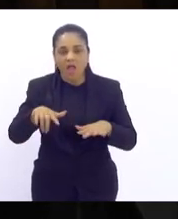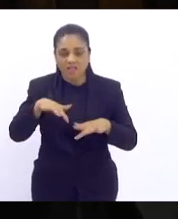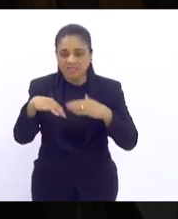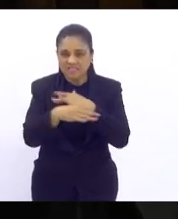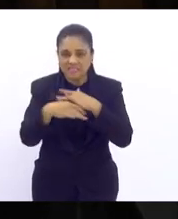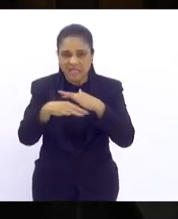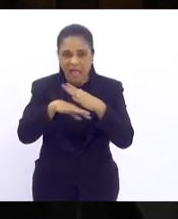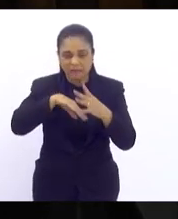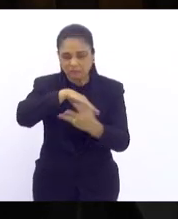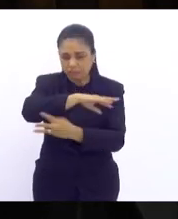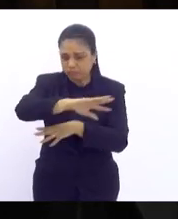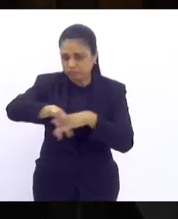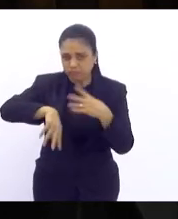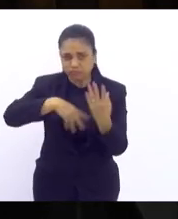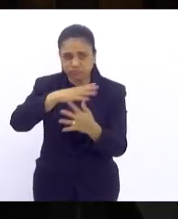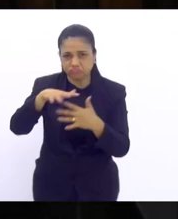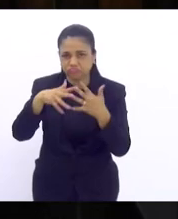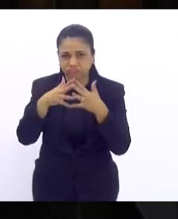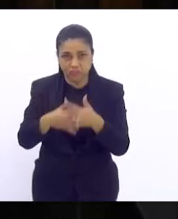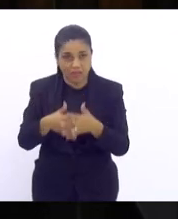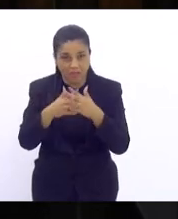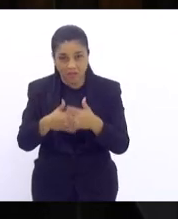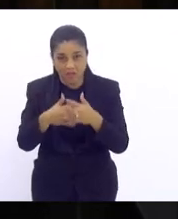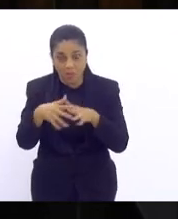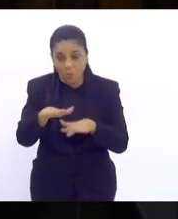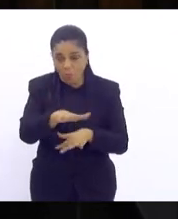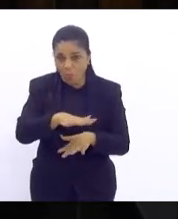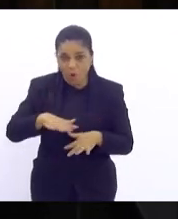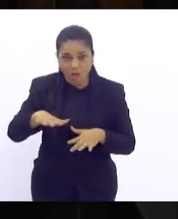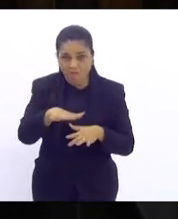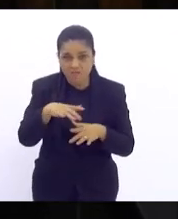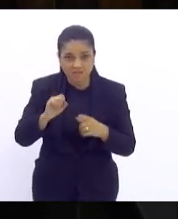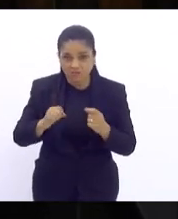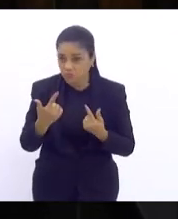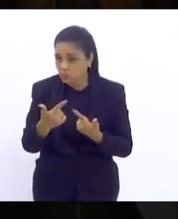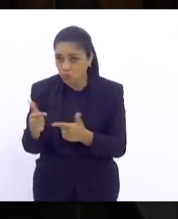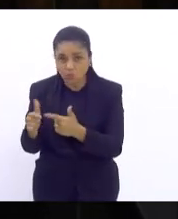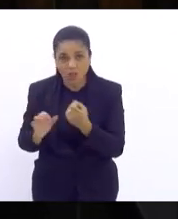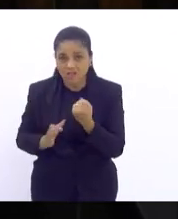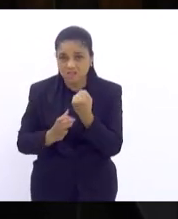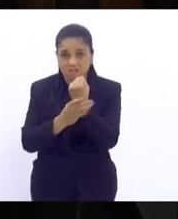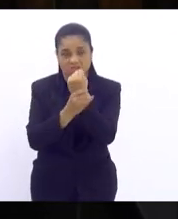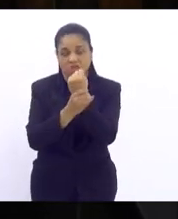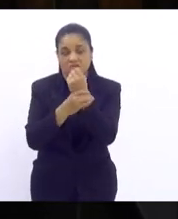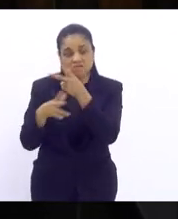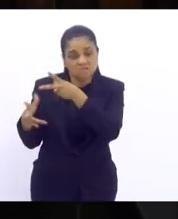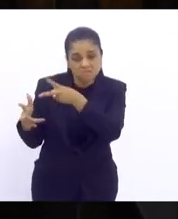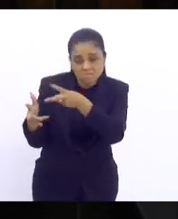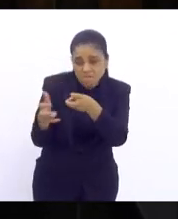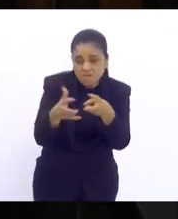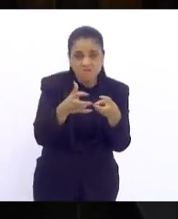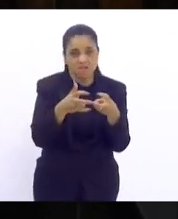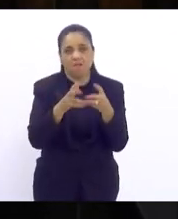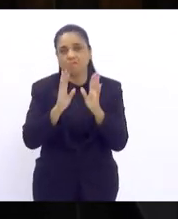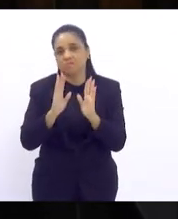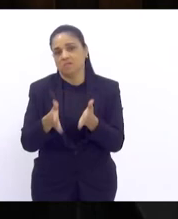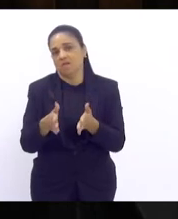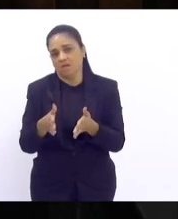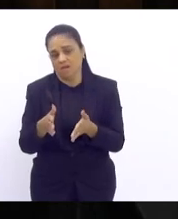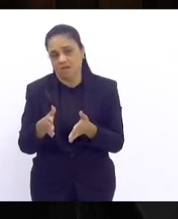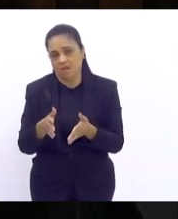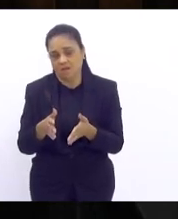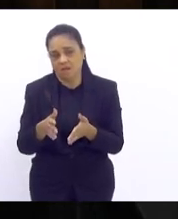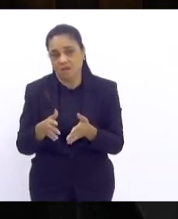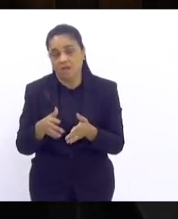o ambiente de insegurança é notório no Rio de Janeiro eu